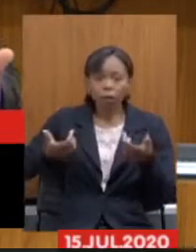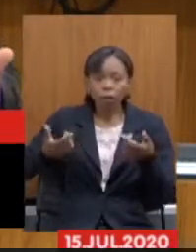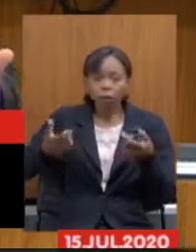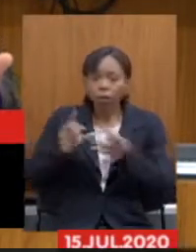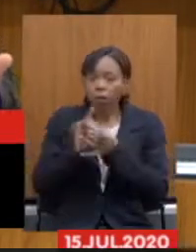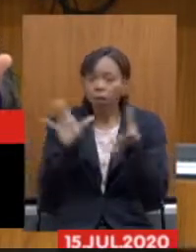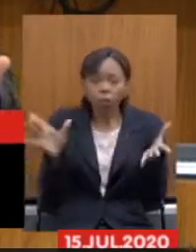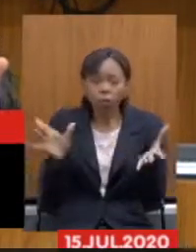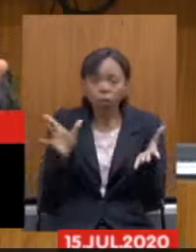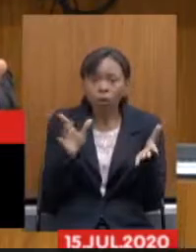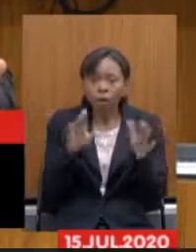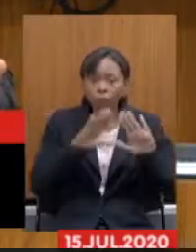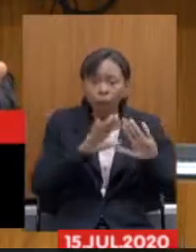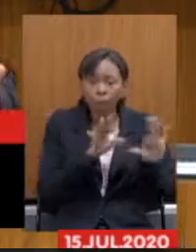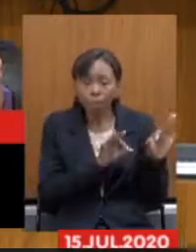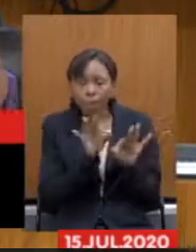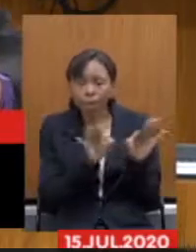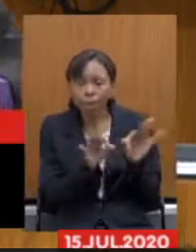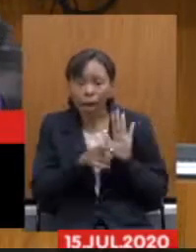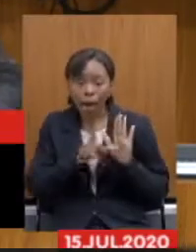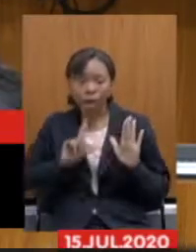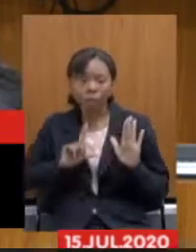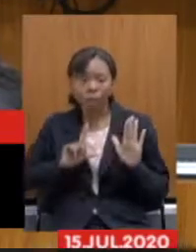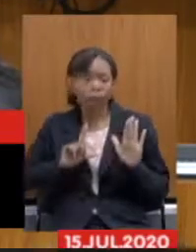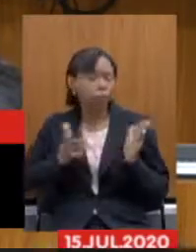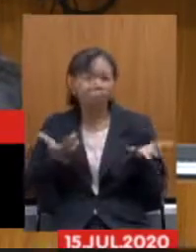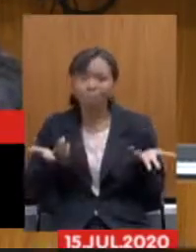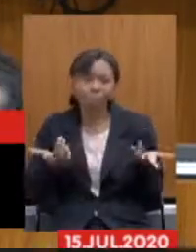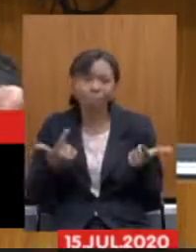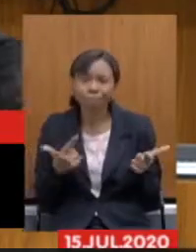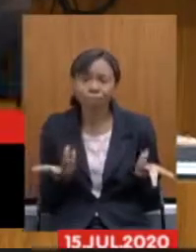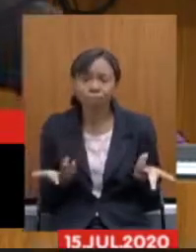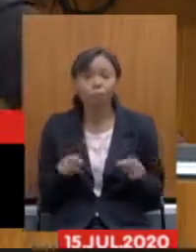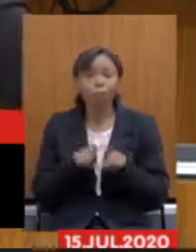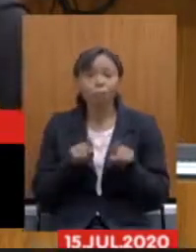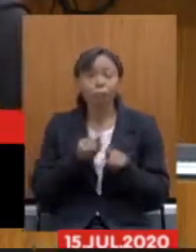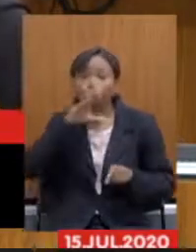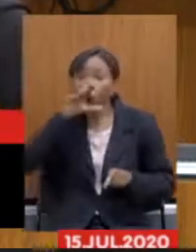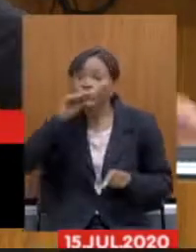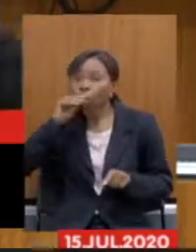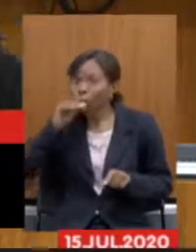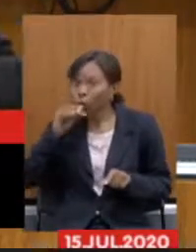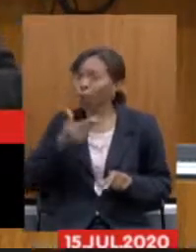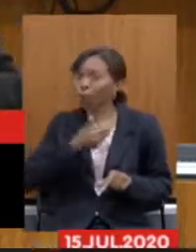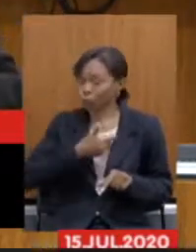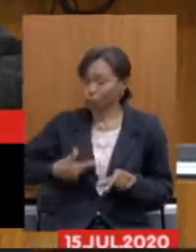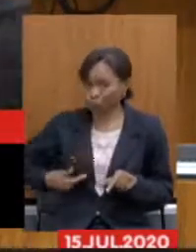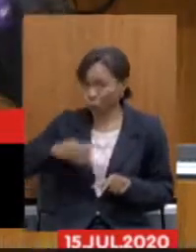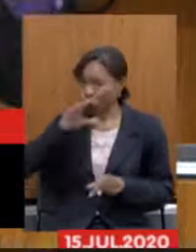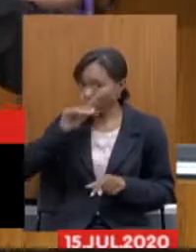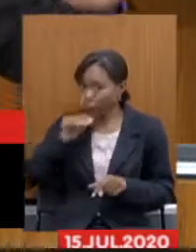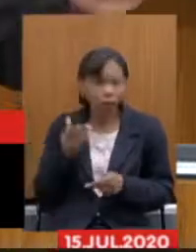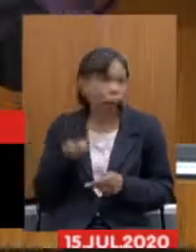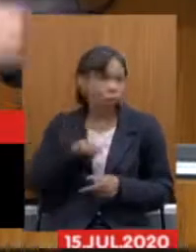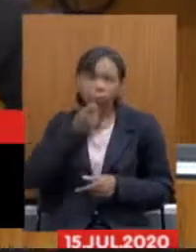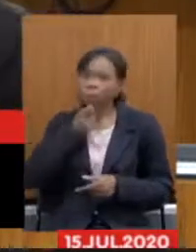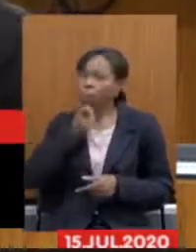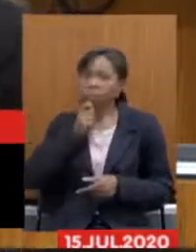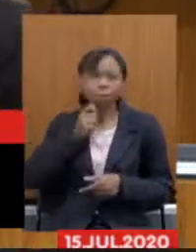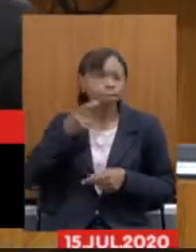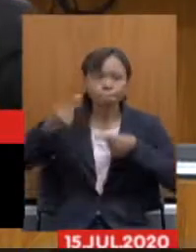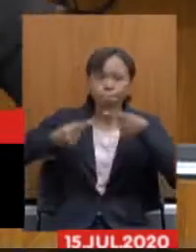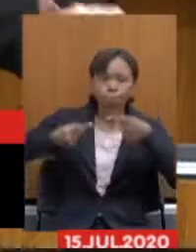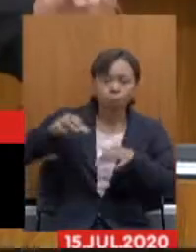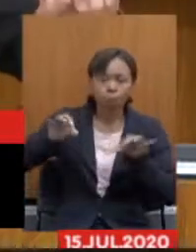como a Assembleia não está preparada para votar, os servidores públicos não se prepararam para debater, porque os servidores públicos estavam com a cabeça e estão com a